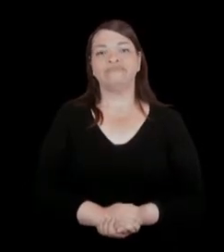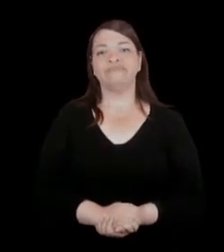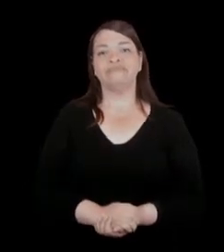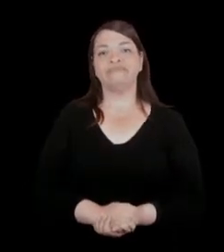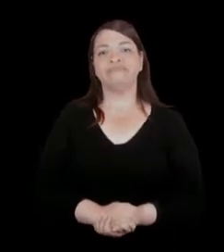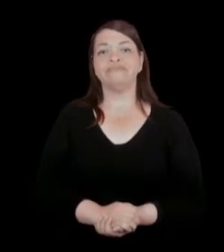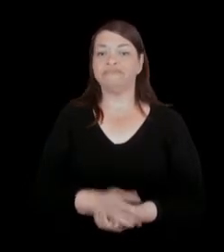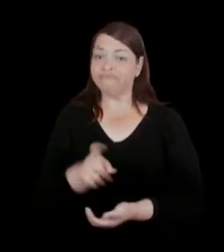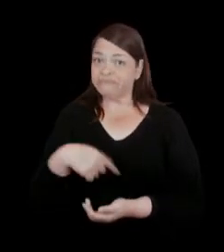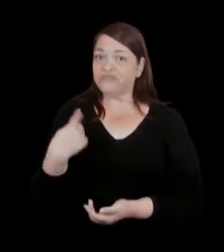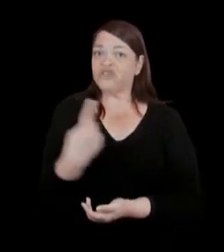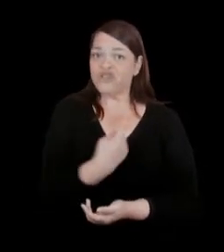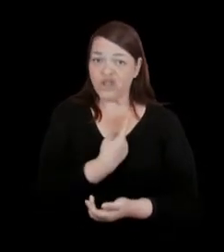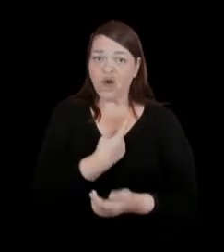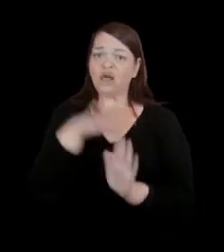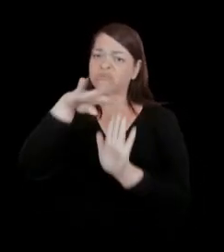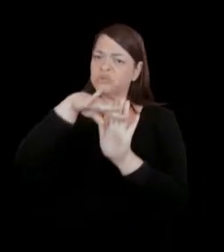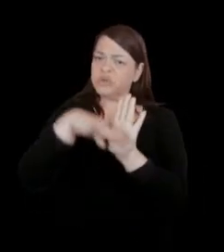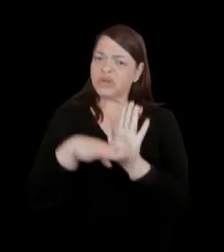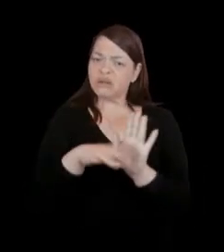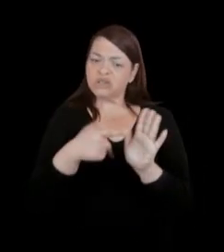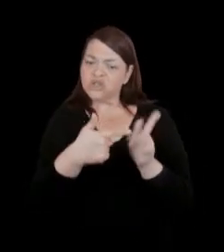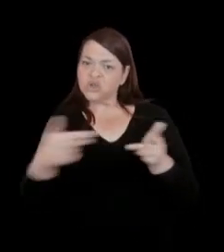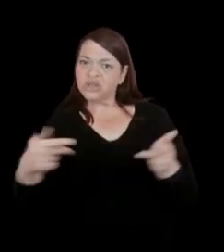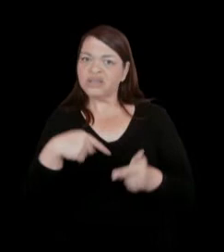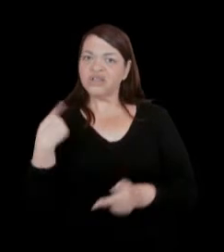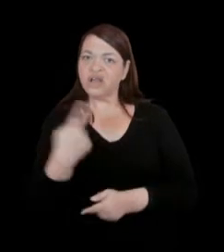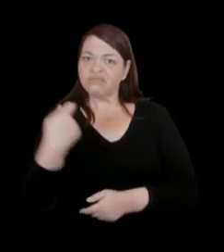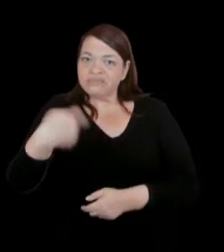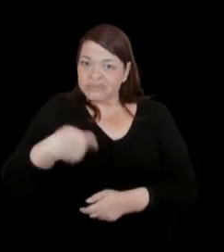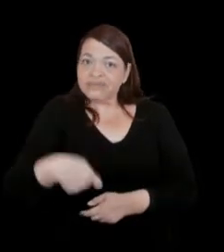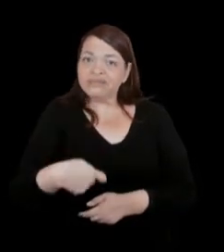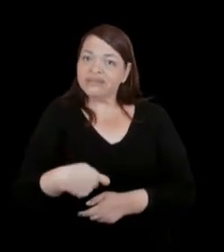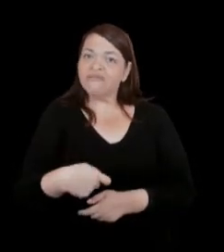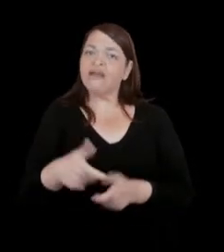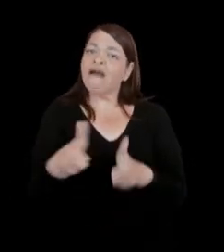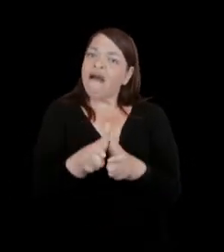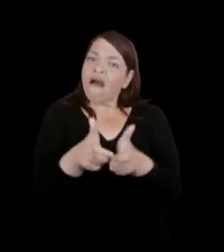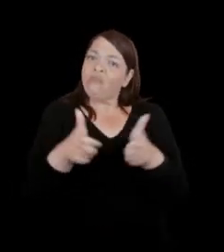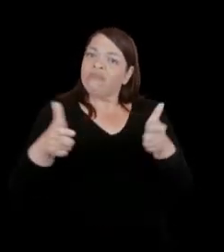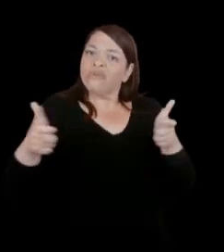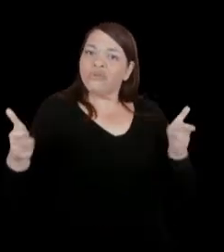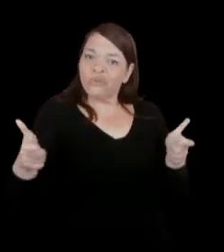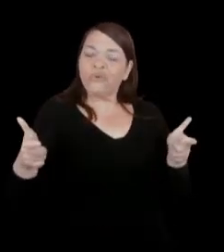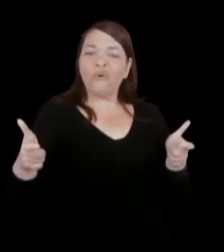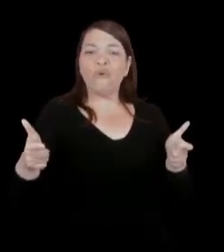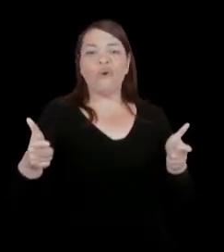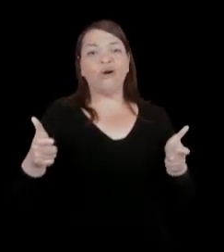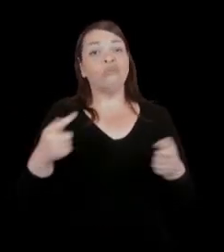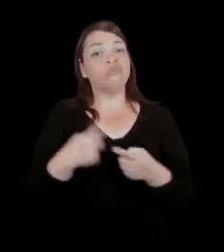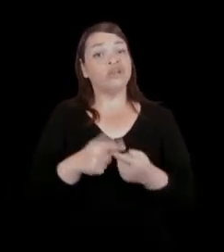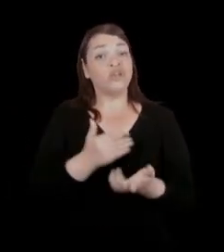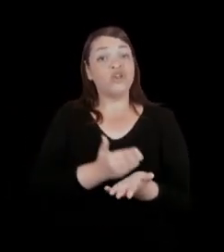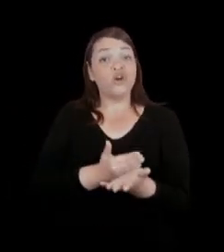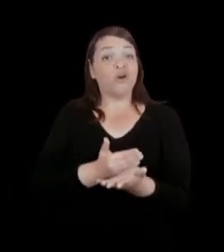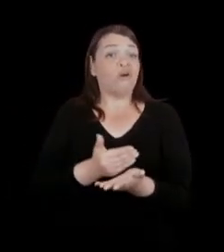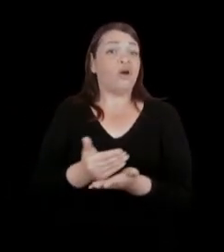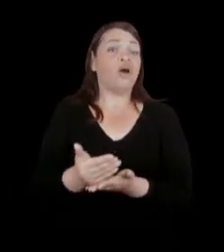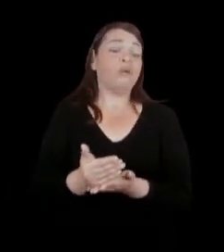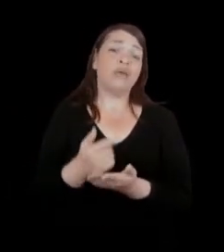O nosso programa de necessidades acabou crescendo desde a concepção original de ser um